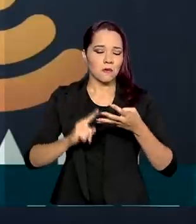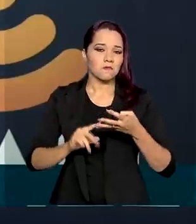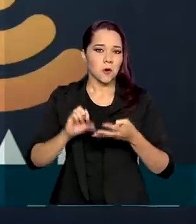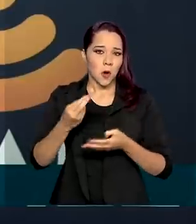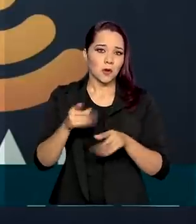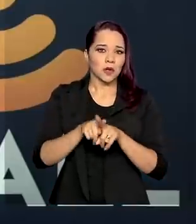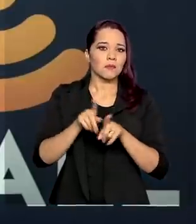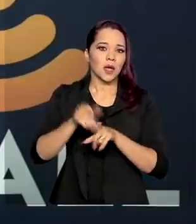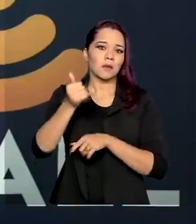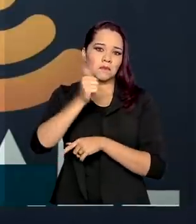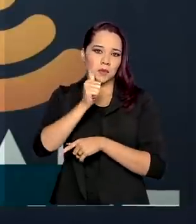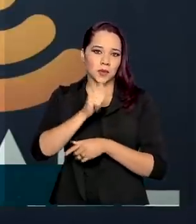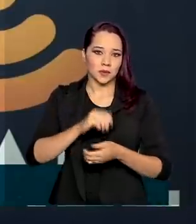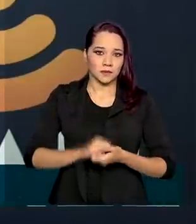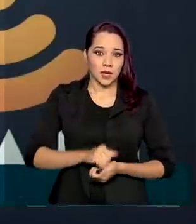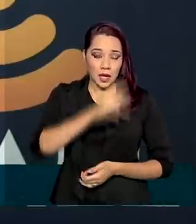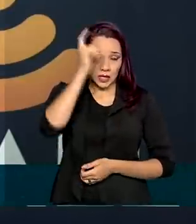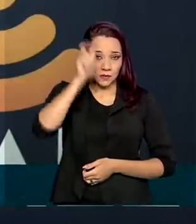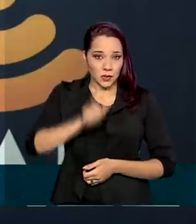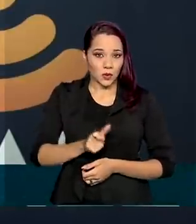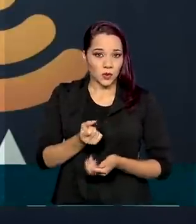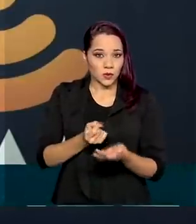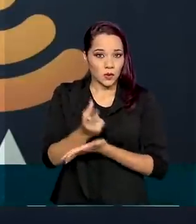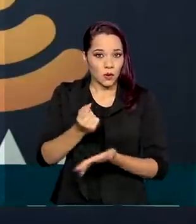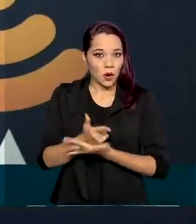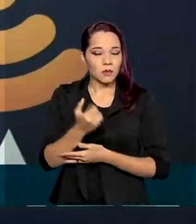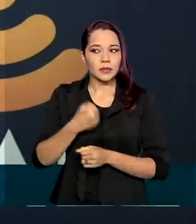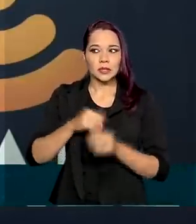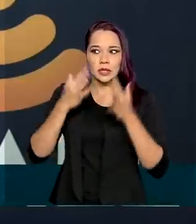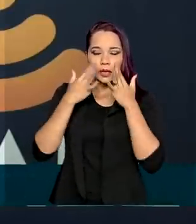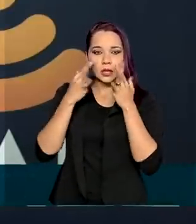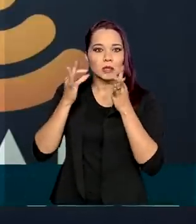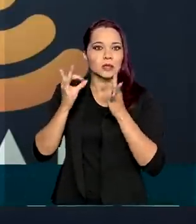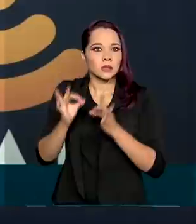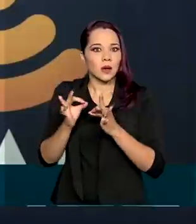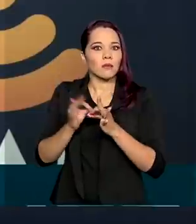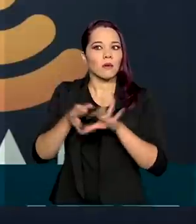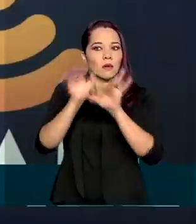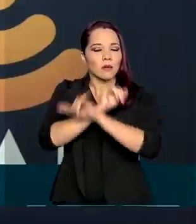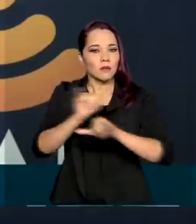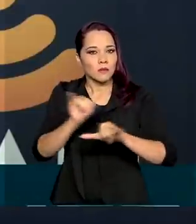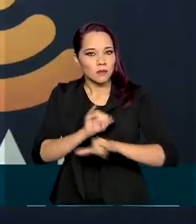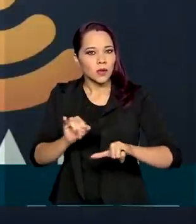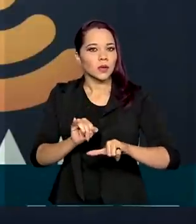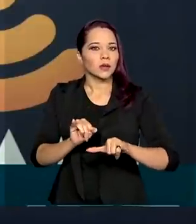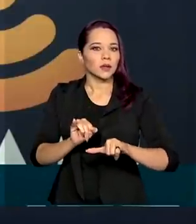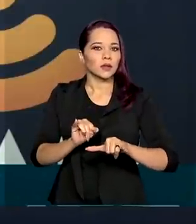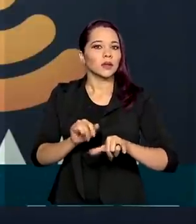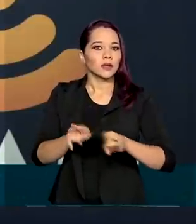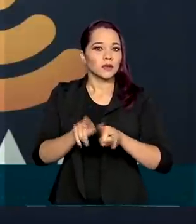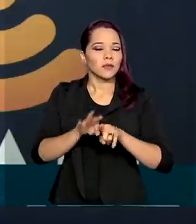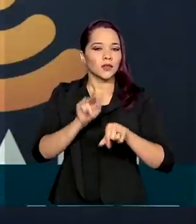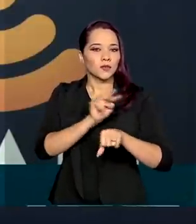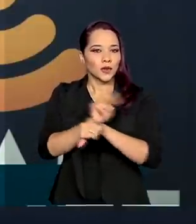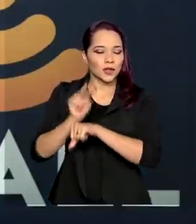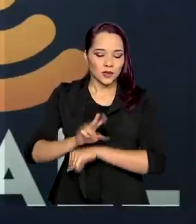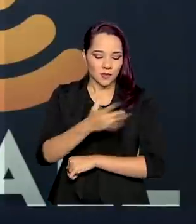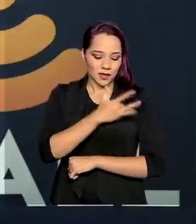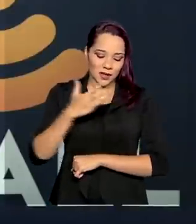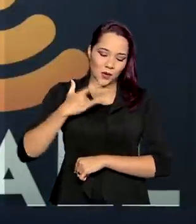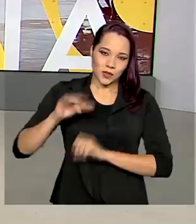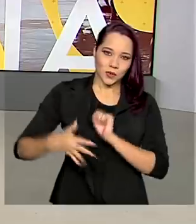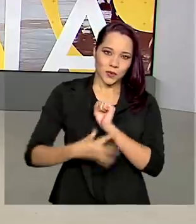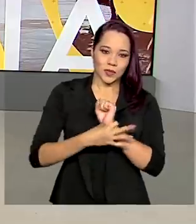mesmo bebidas. Os consumidores podem estar atentos às campanhas e também atenderem como uma forma de prezar pela própria saúde e